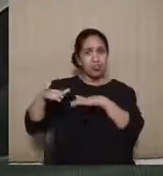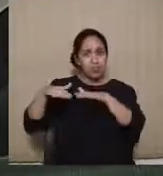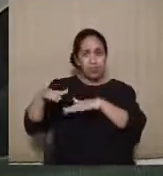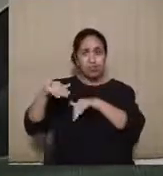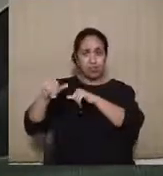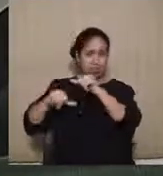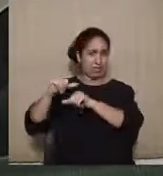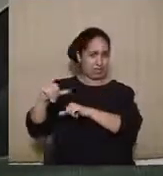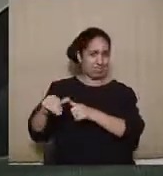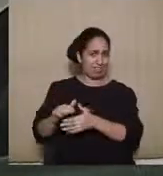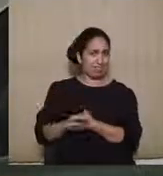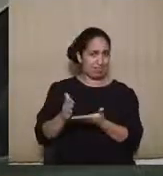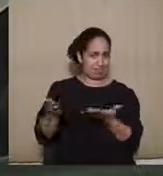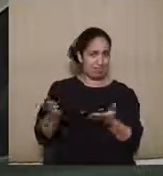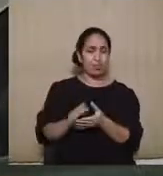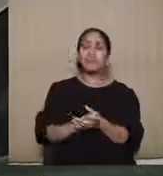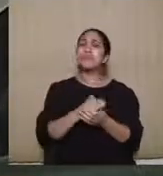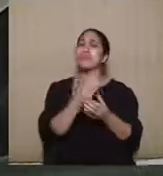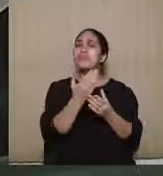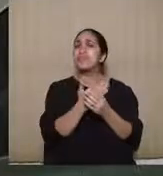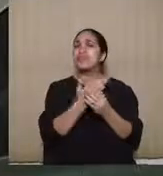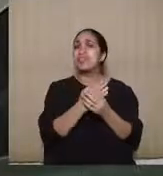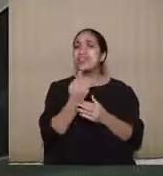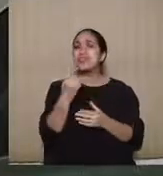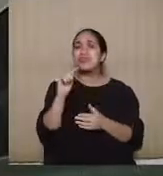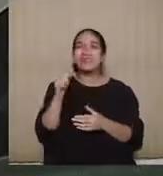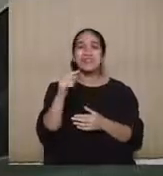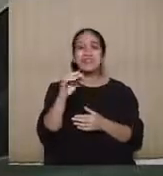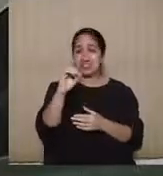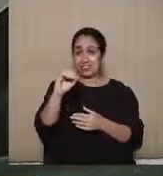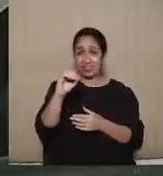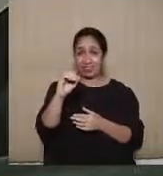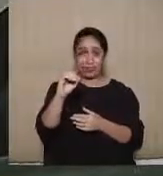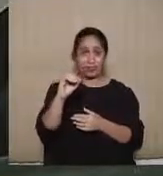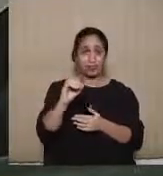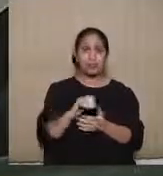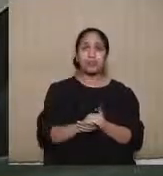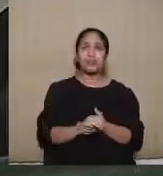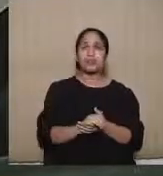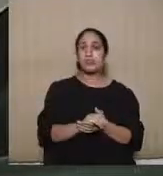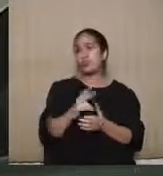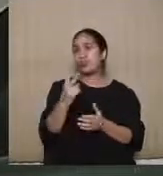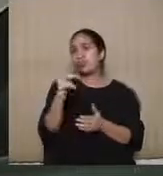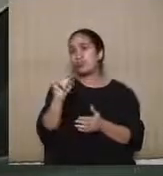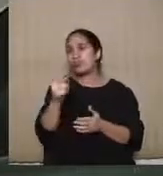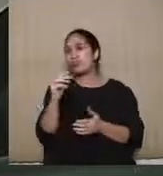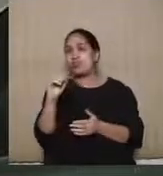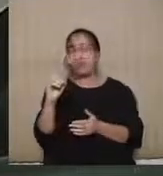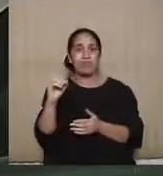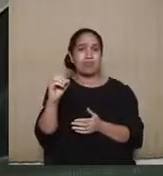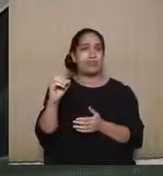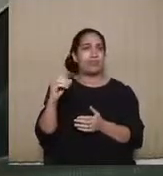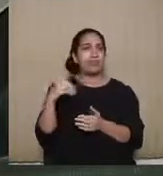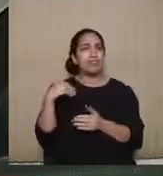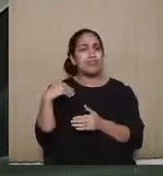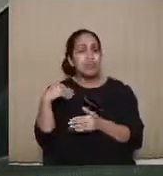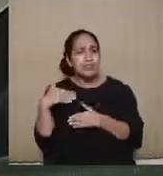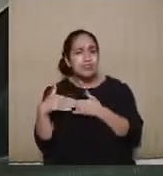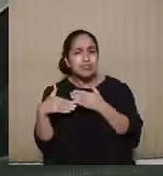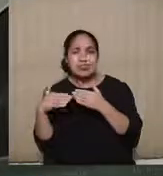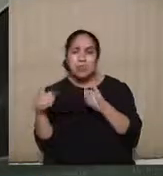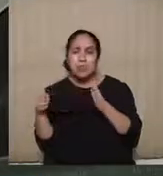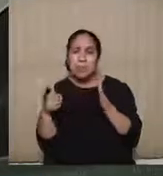nosso processo 1.0, a legislação 1.0 para 2.0, nós estamos nesse momento